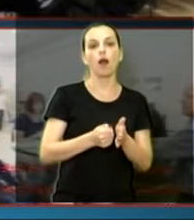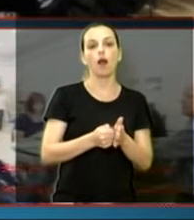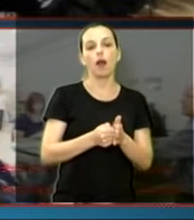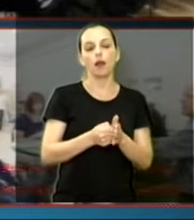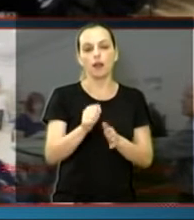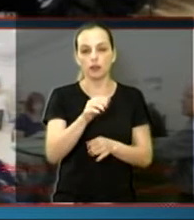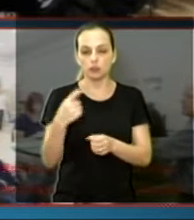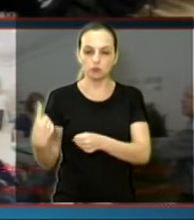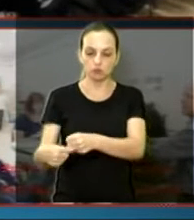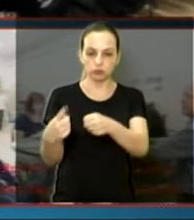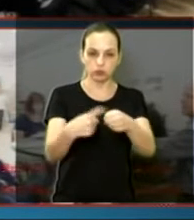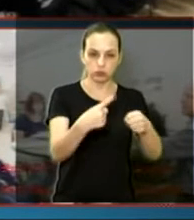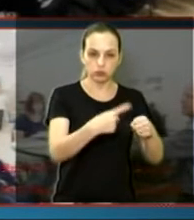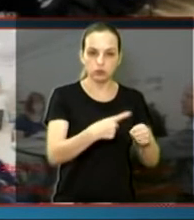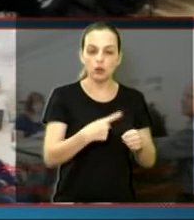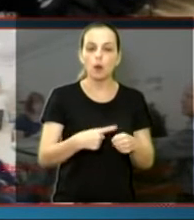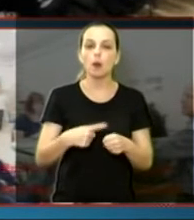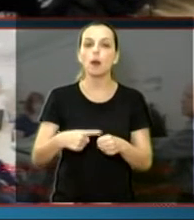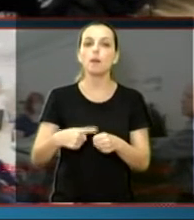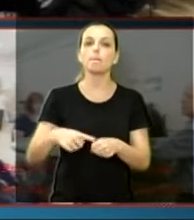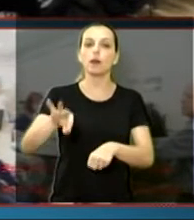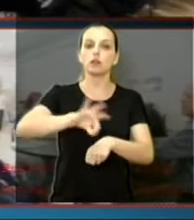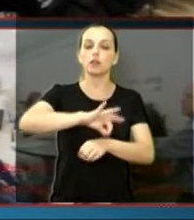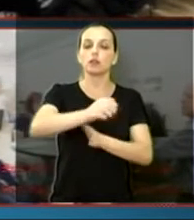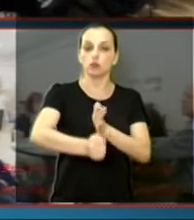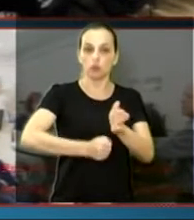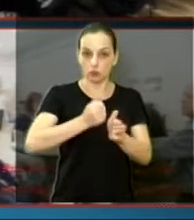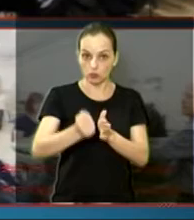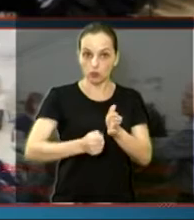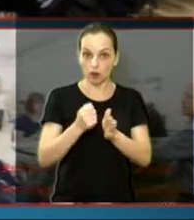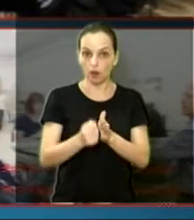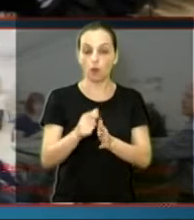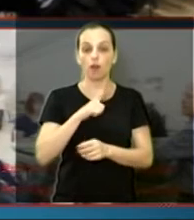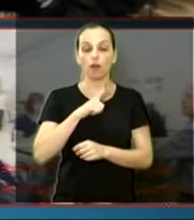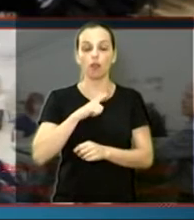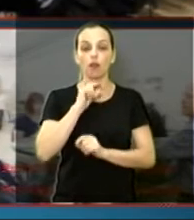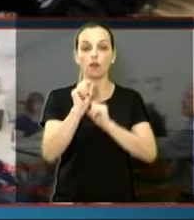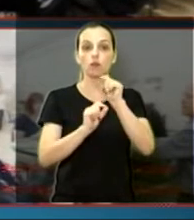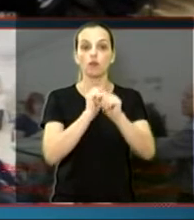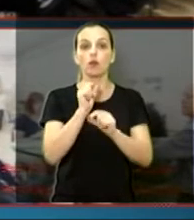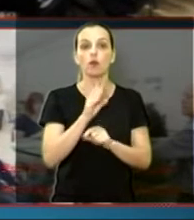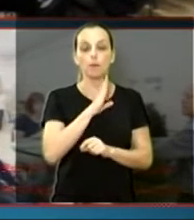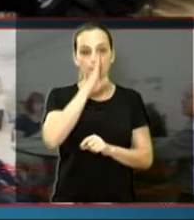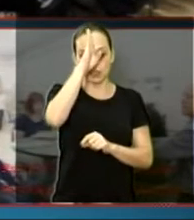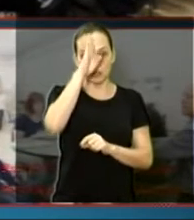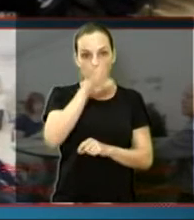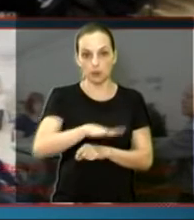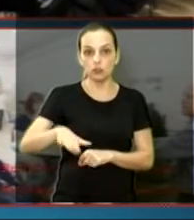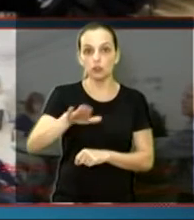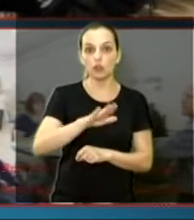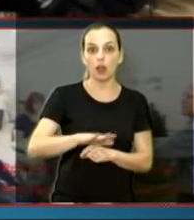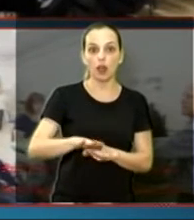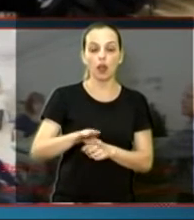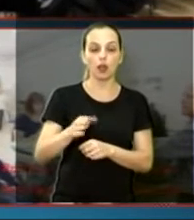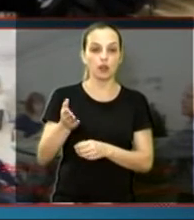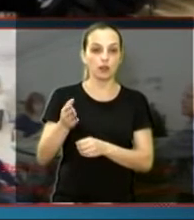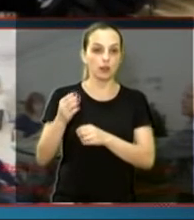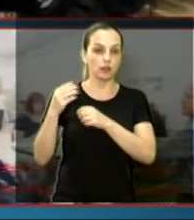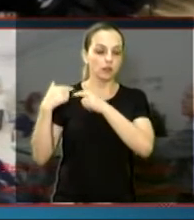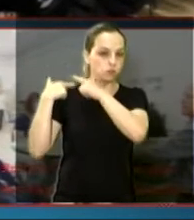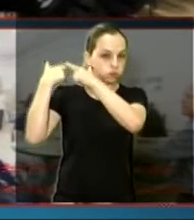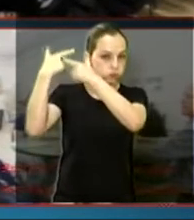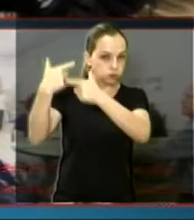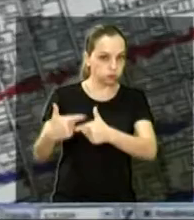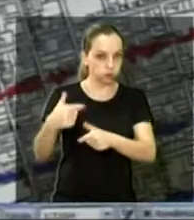Geraldo, Central, Carmo, Santa Ejiline e assim por diante. Principalmente da área mais antiga da cidade, nessa,